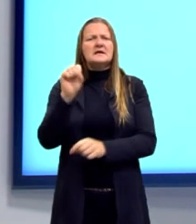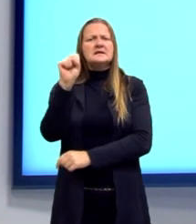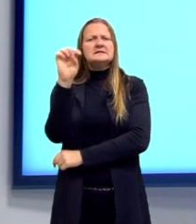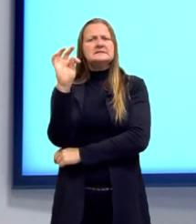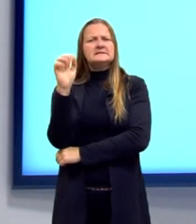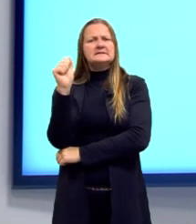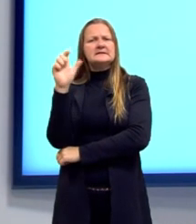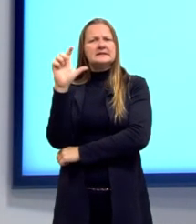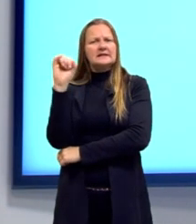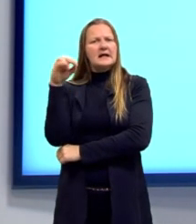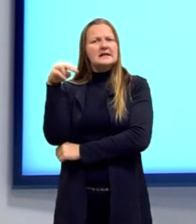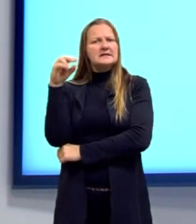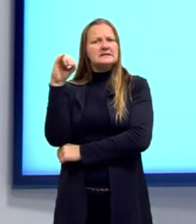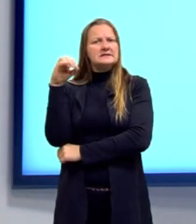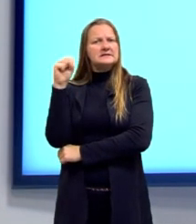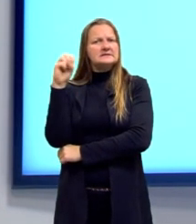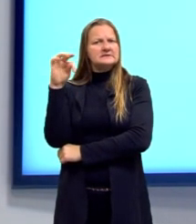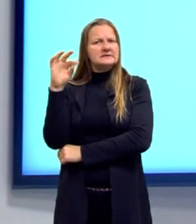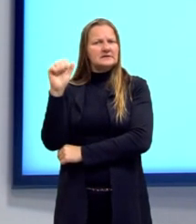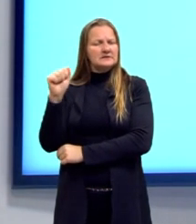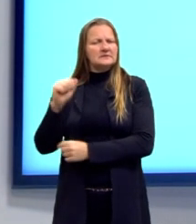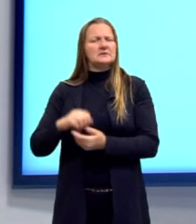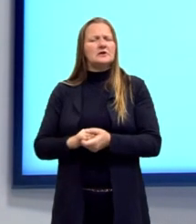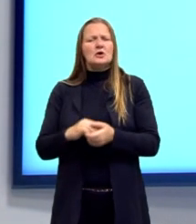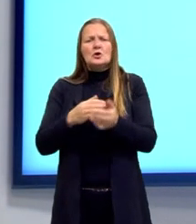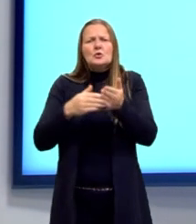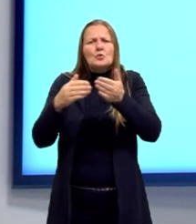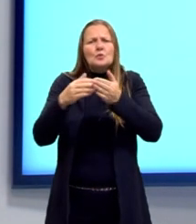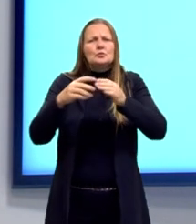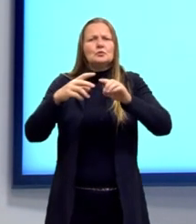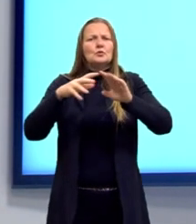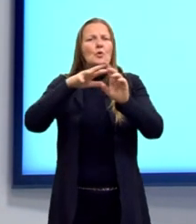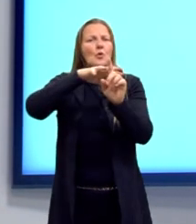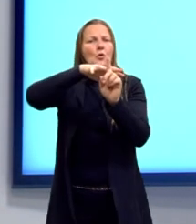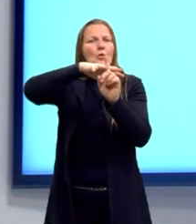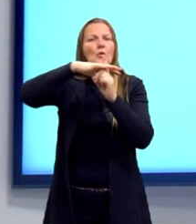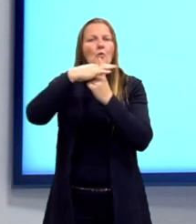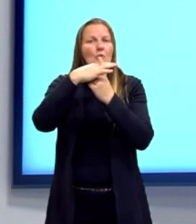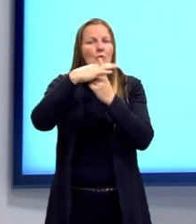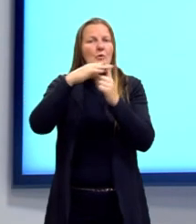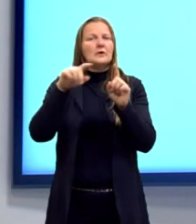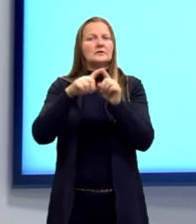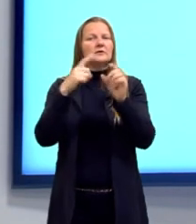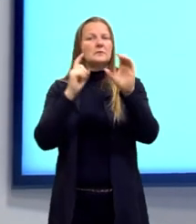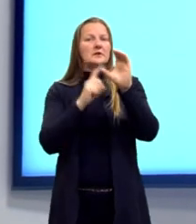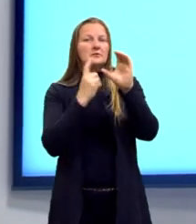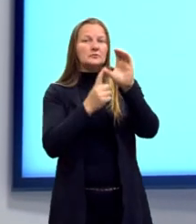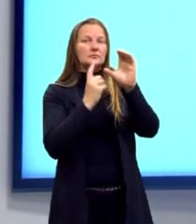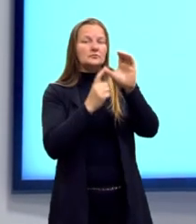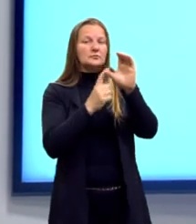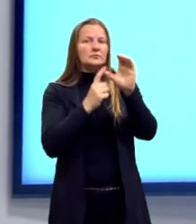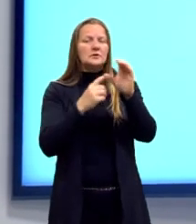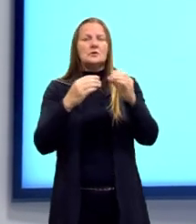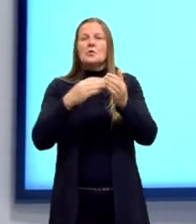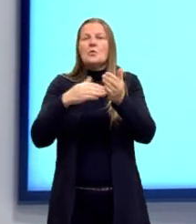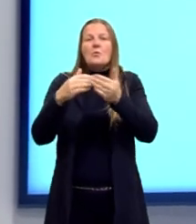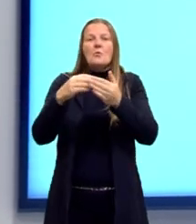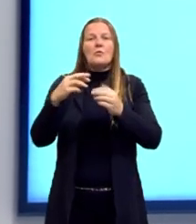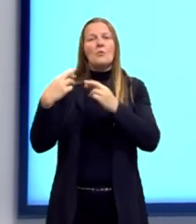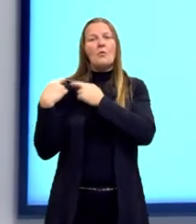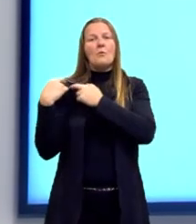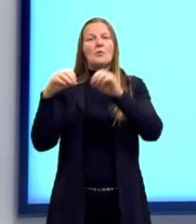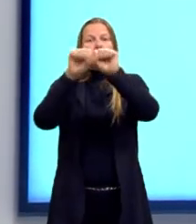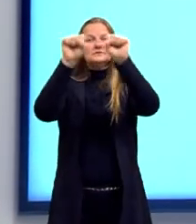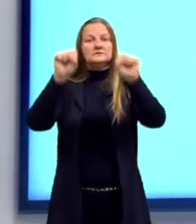gente ressaltar que nem todo regime socialista e comunista seria necessariamente totalitário. Mas a maior